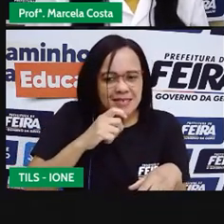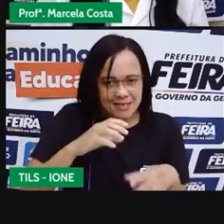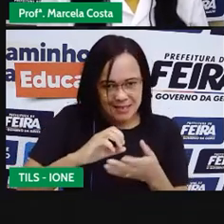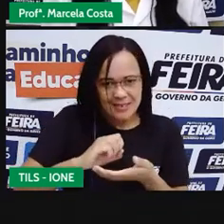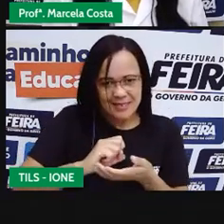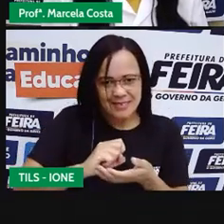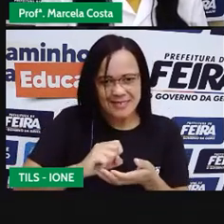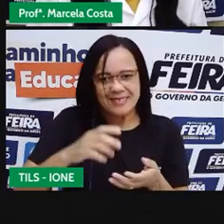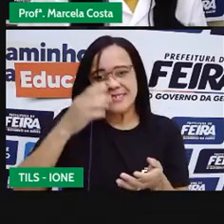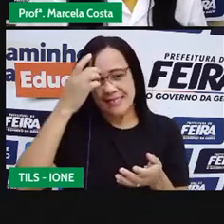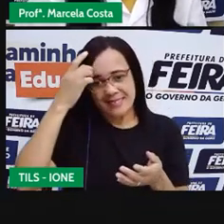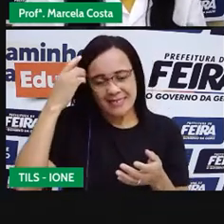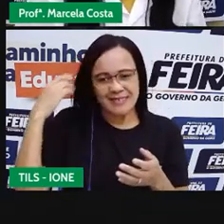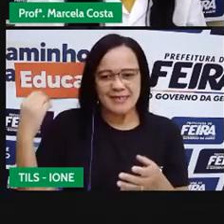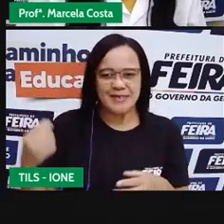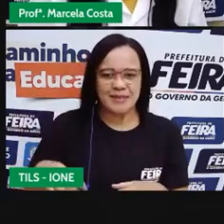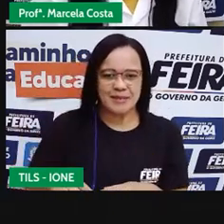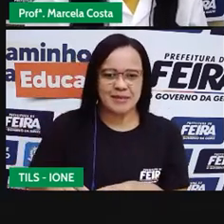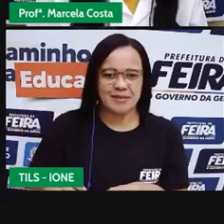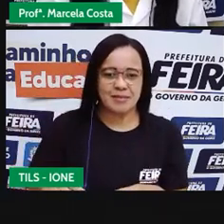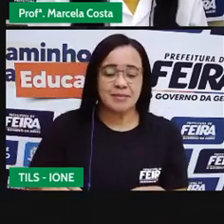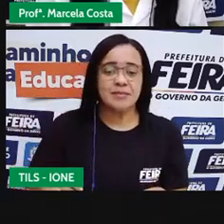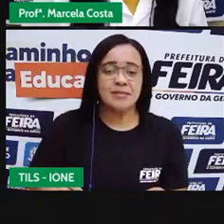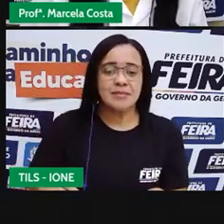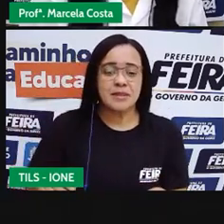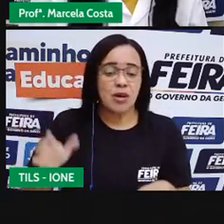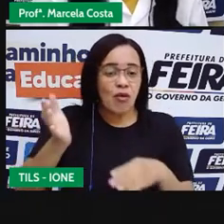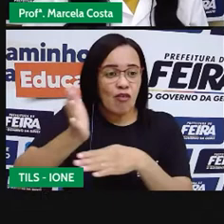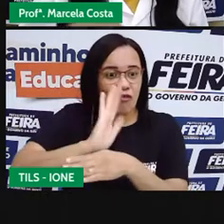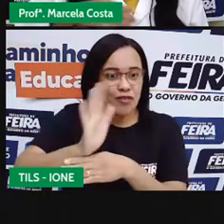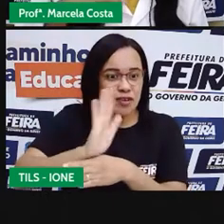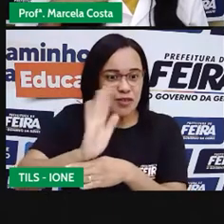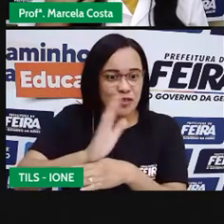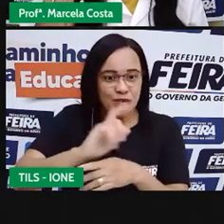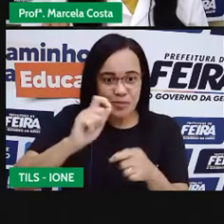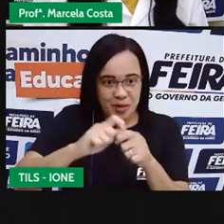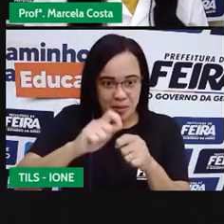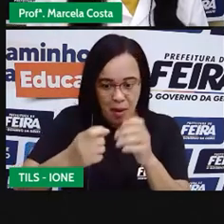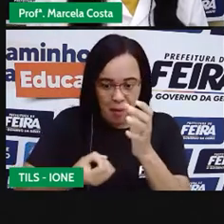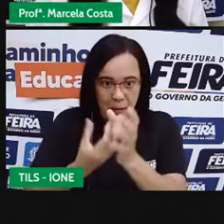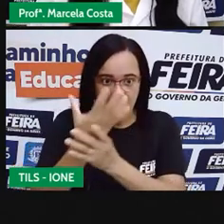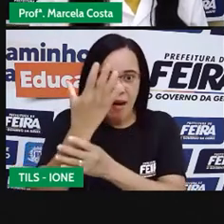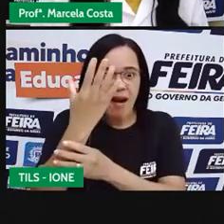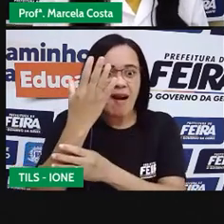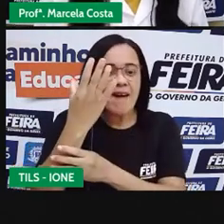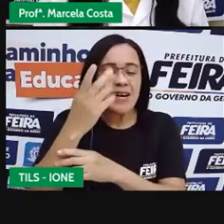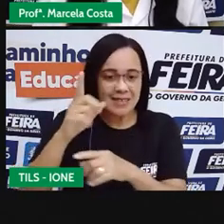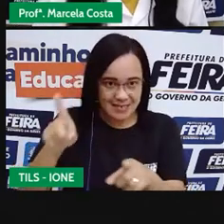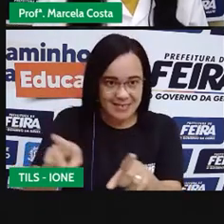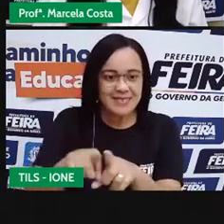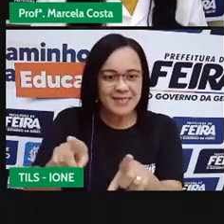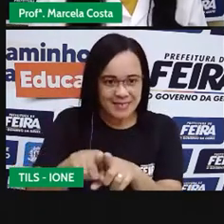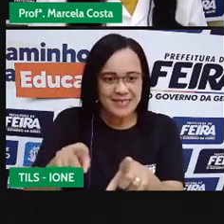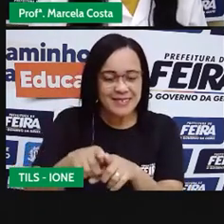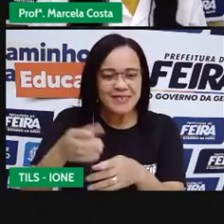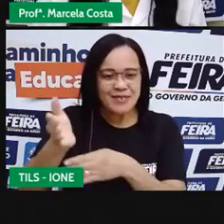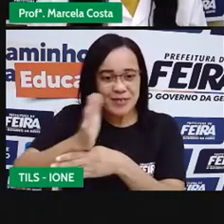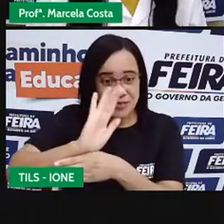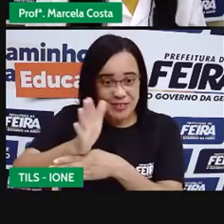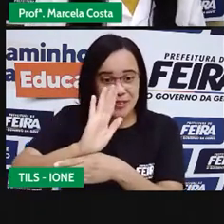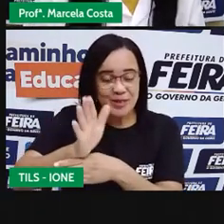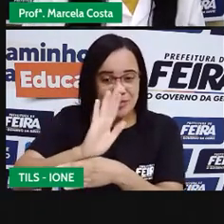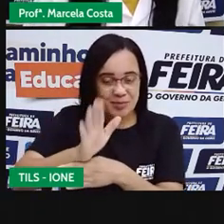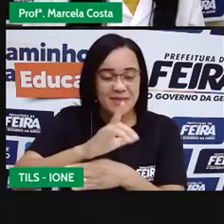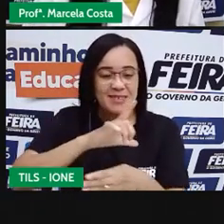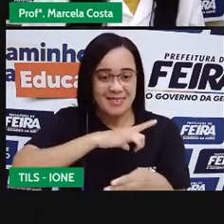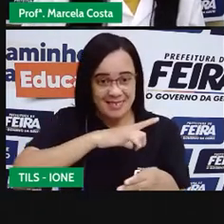que deu origem a um filme, a história da princesa Frozen, que é mostrada em um filme produzido pela